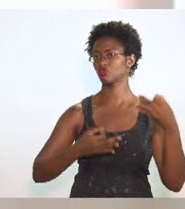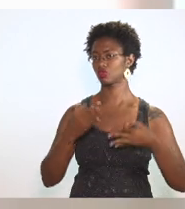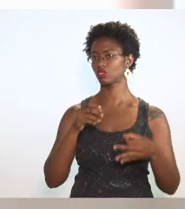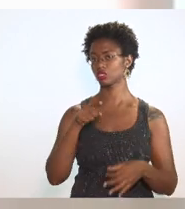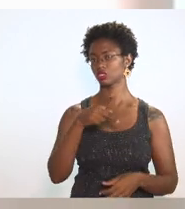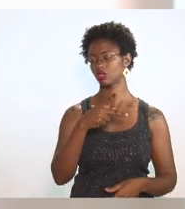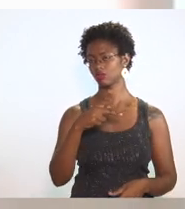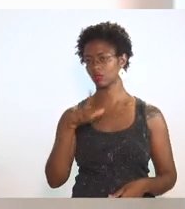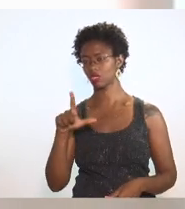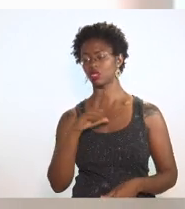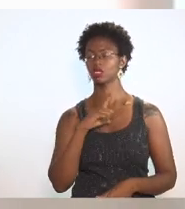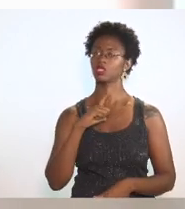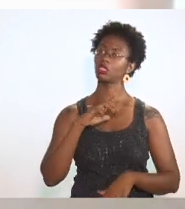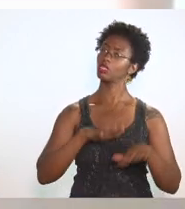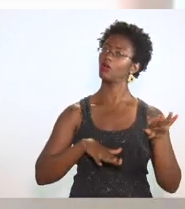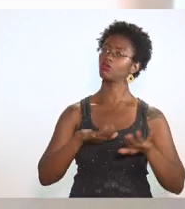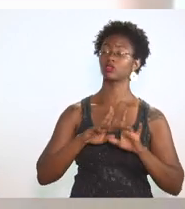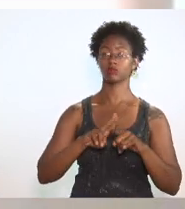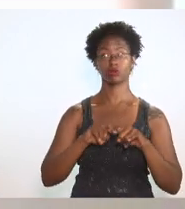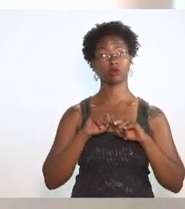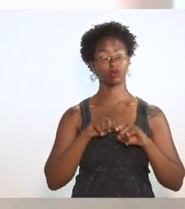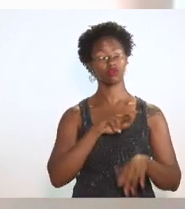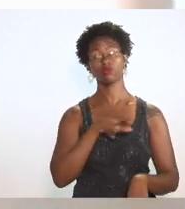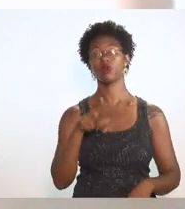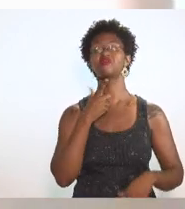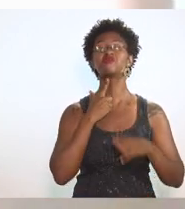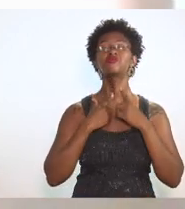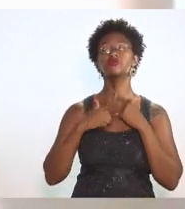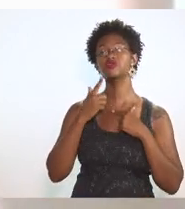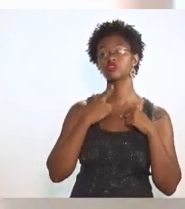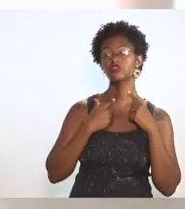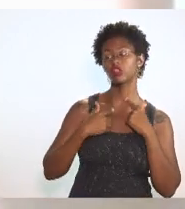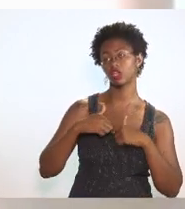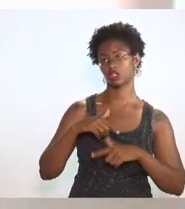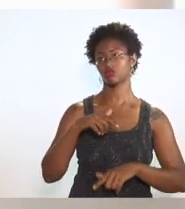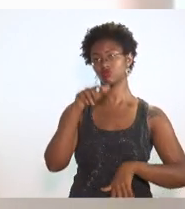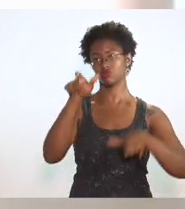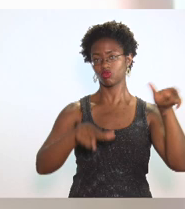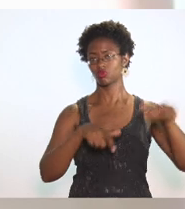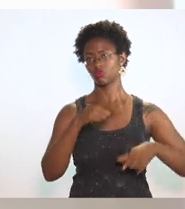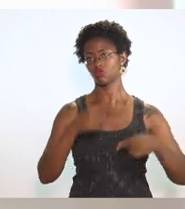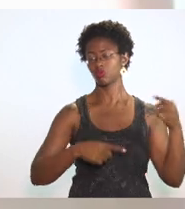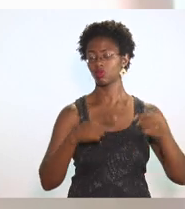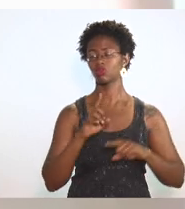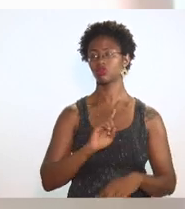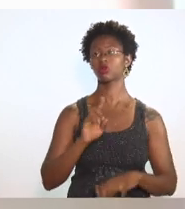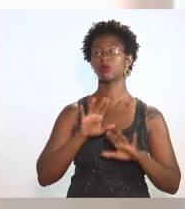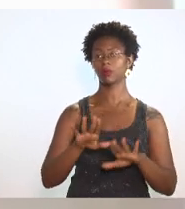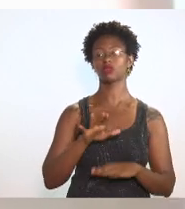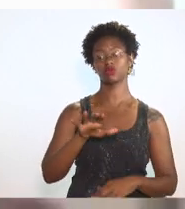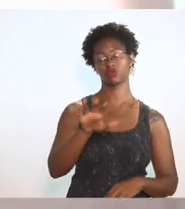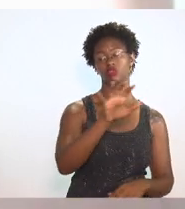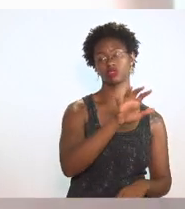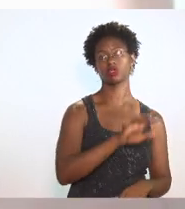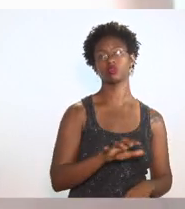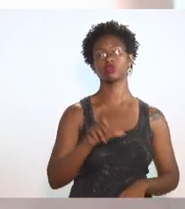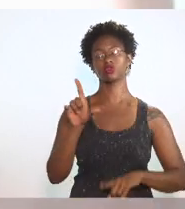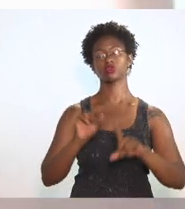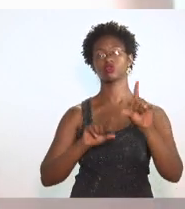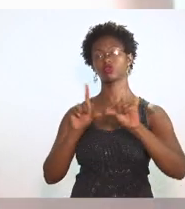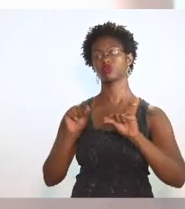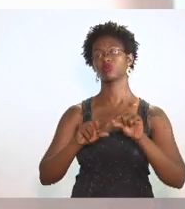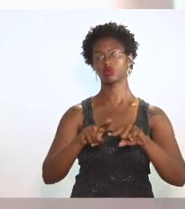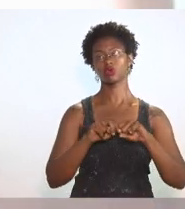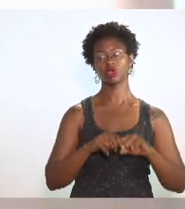de lei pode trazer, não pela vontade do parlamento em trazer competitividade para o setor, isso é uma decisão, como o senhor falou, que vai ser